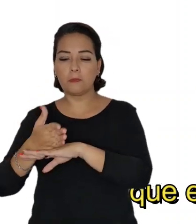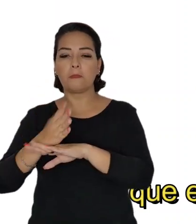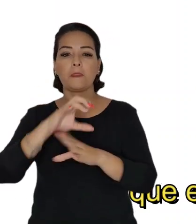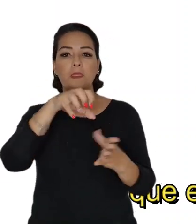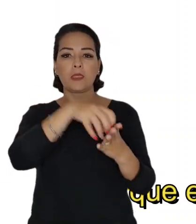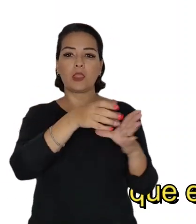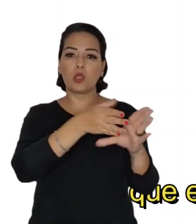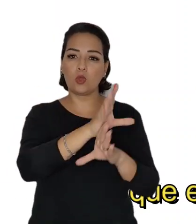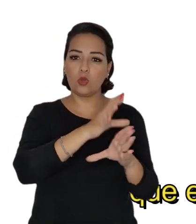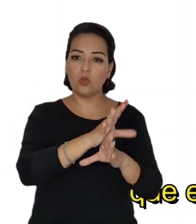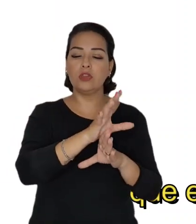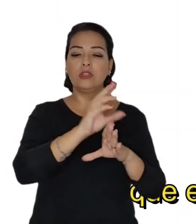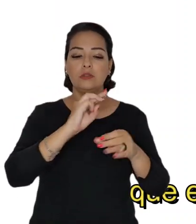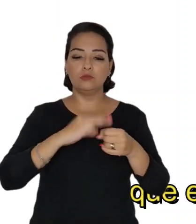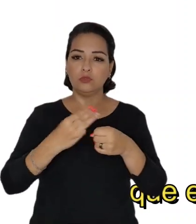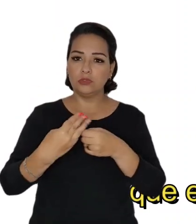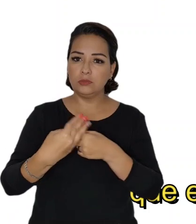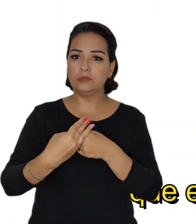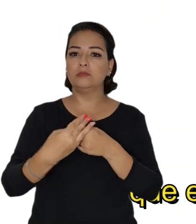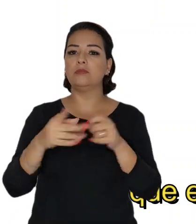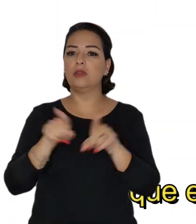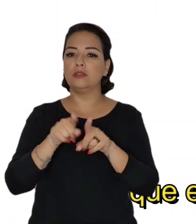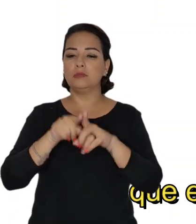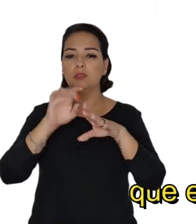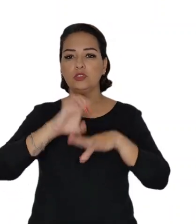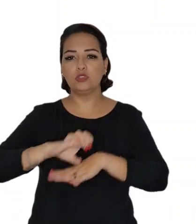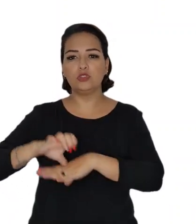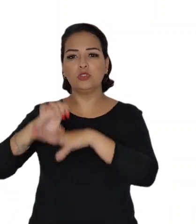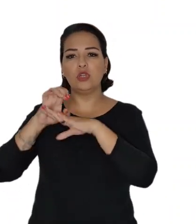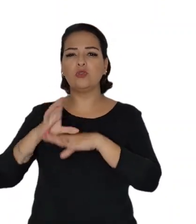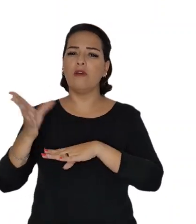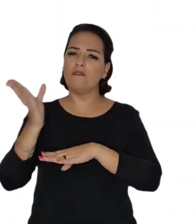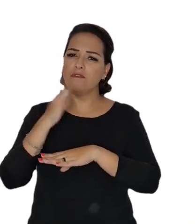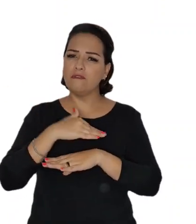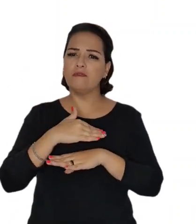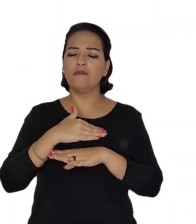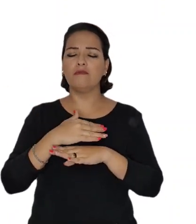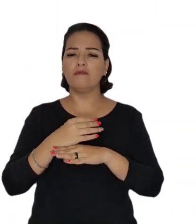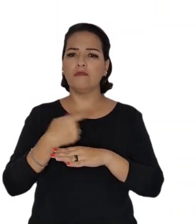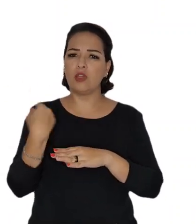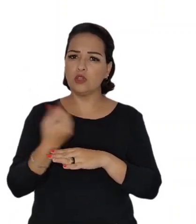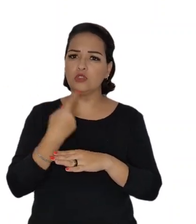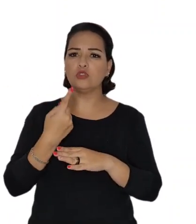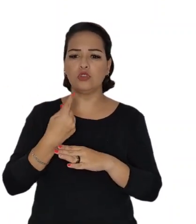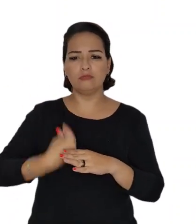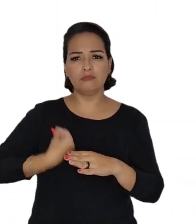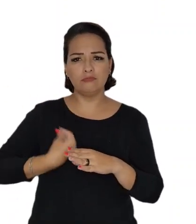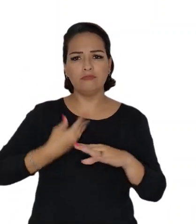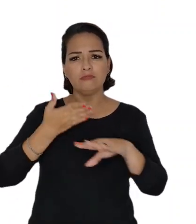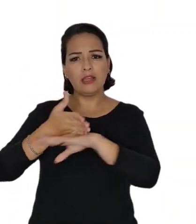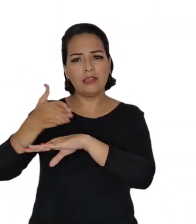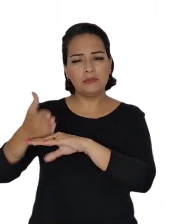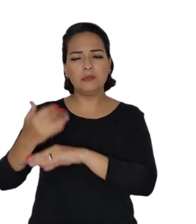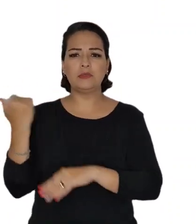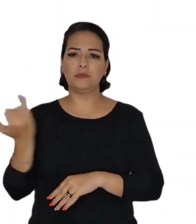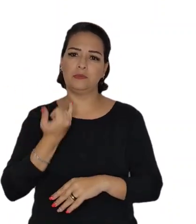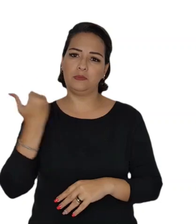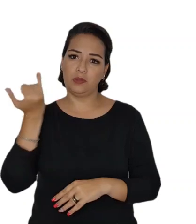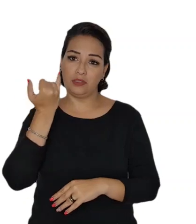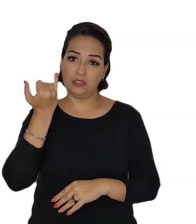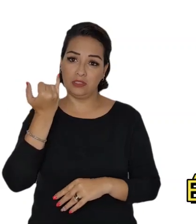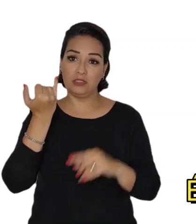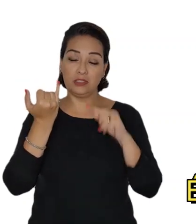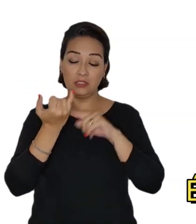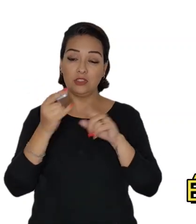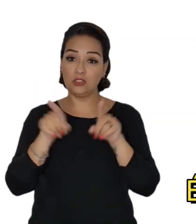conselhos municipais, dos conselhos estaduais, que nós temos muito a oferecer, muito a acrescentar e muito a participar. É